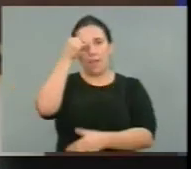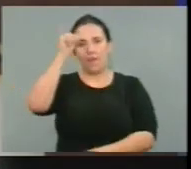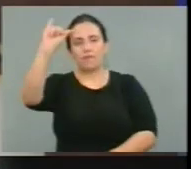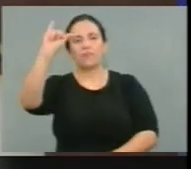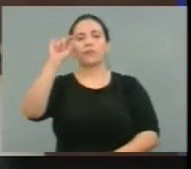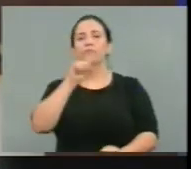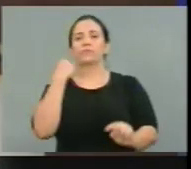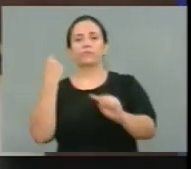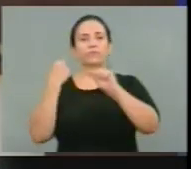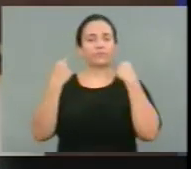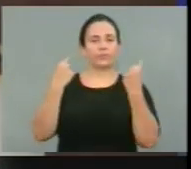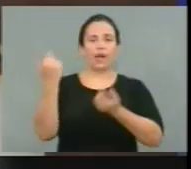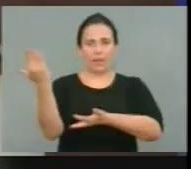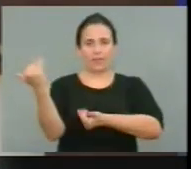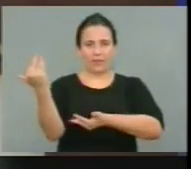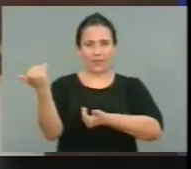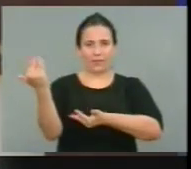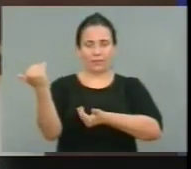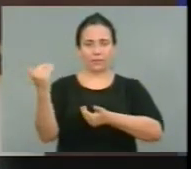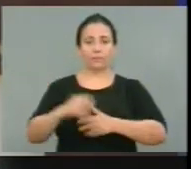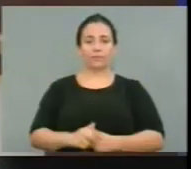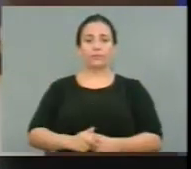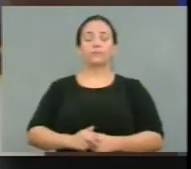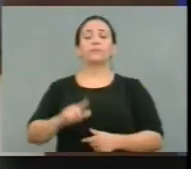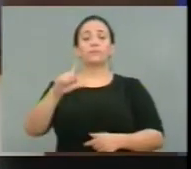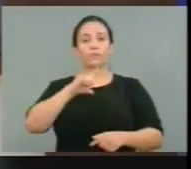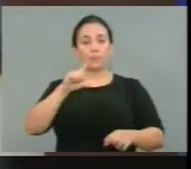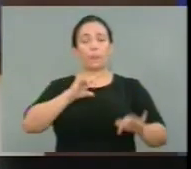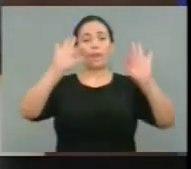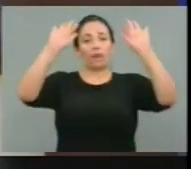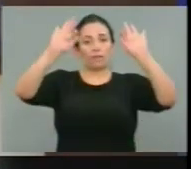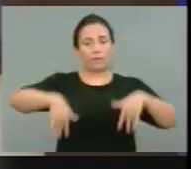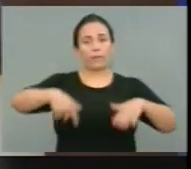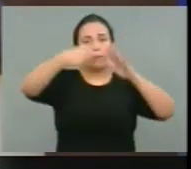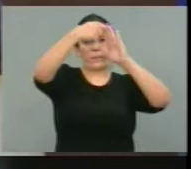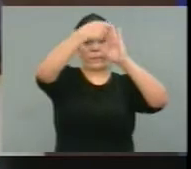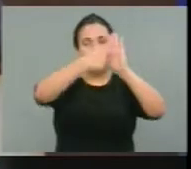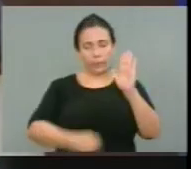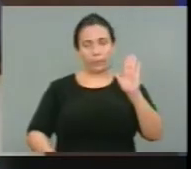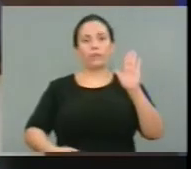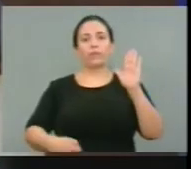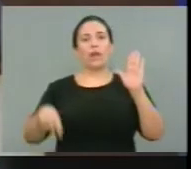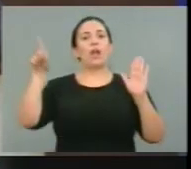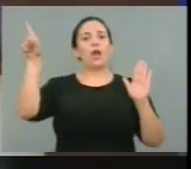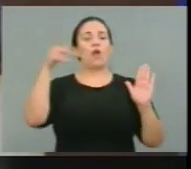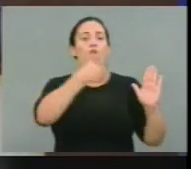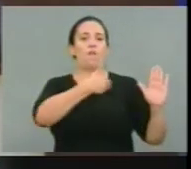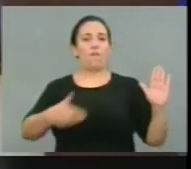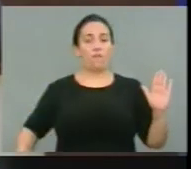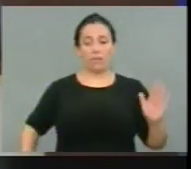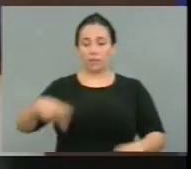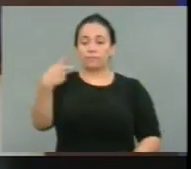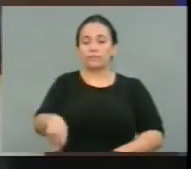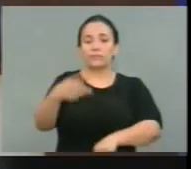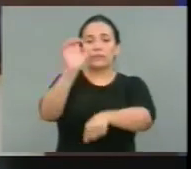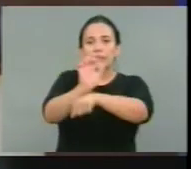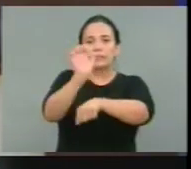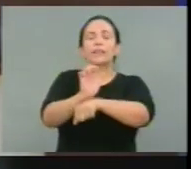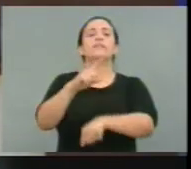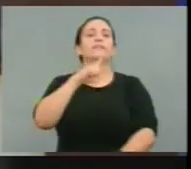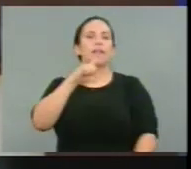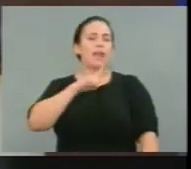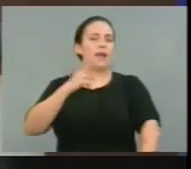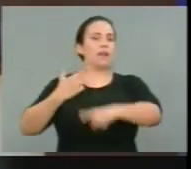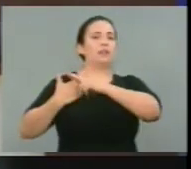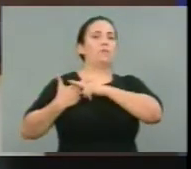Homicídios na Adolescência, nós concluímos o óbvio, o governo local tem muita responsabilidade. O governo local tem